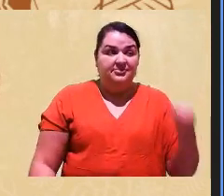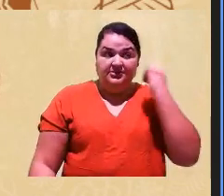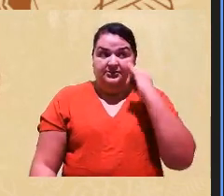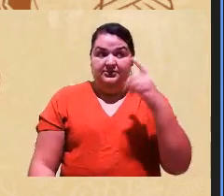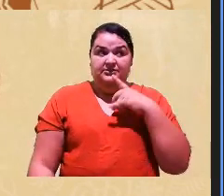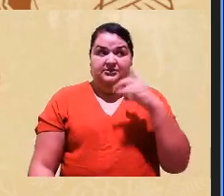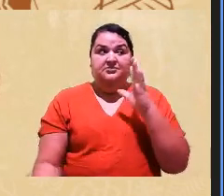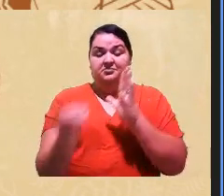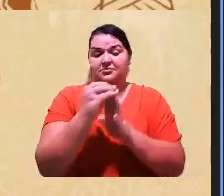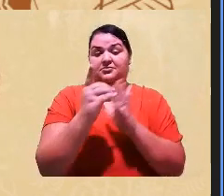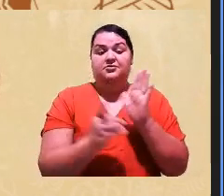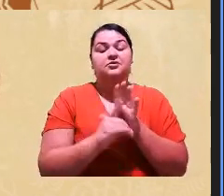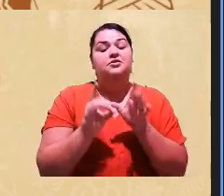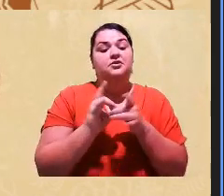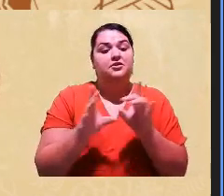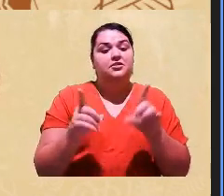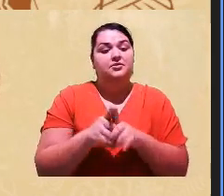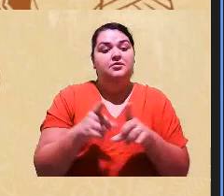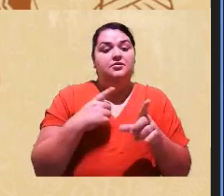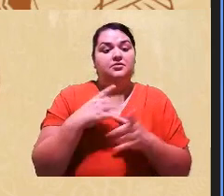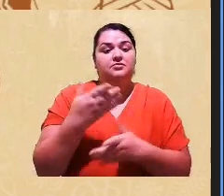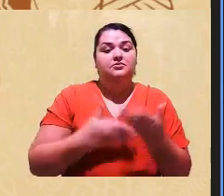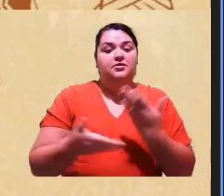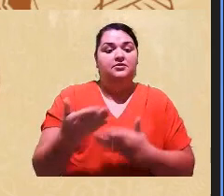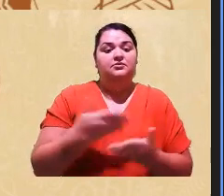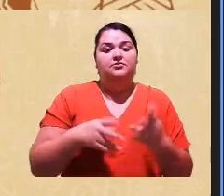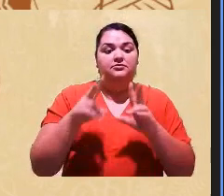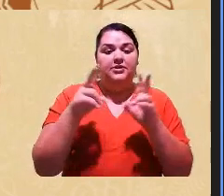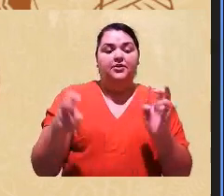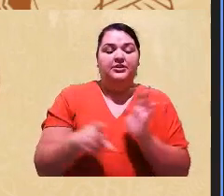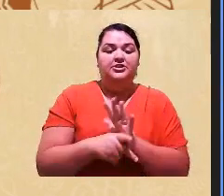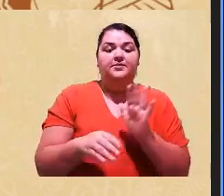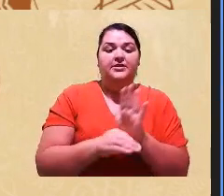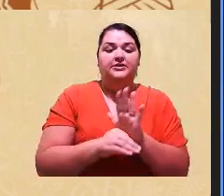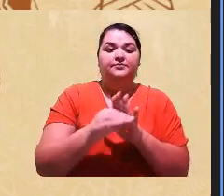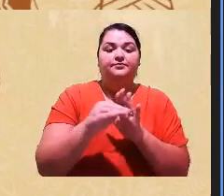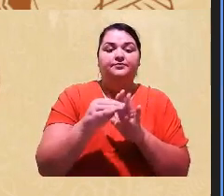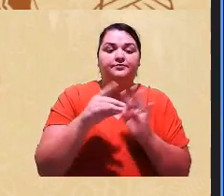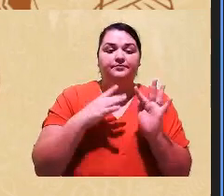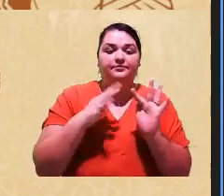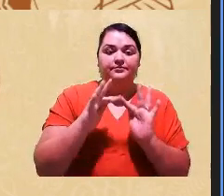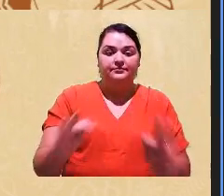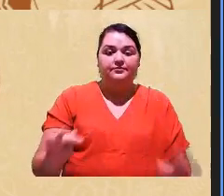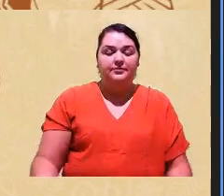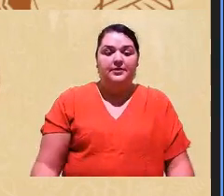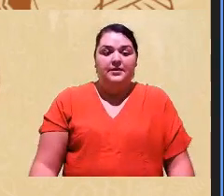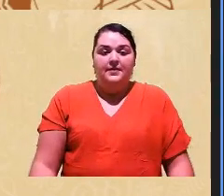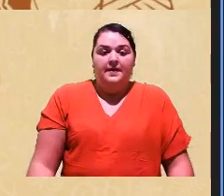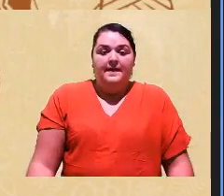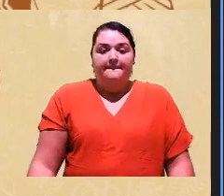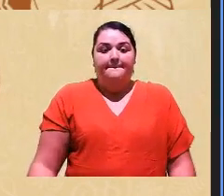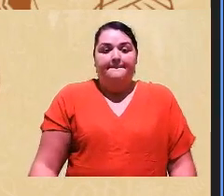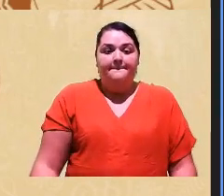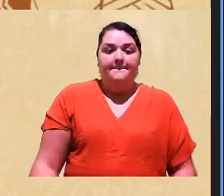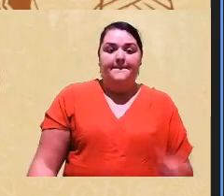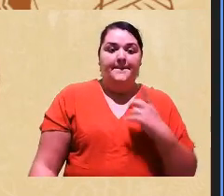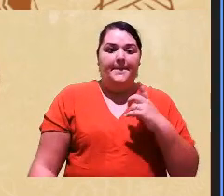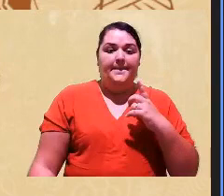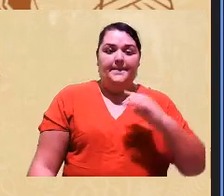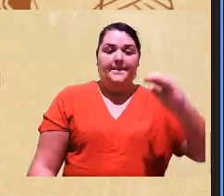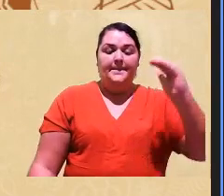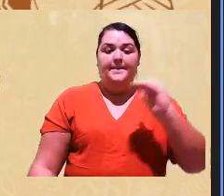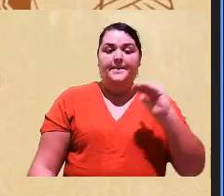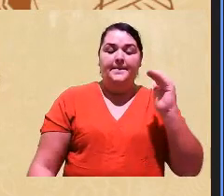racial e da mestiçagem. O povo brasileiro tem singularidades, tem povo brasileiro branco, tem negro e tem